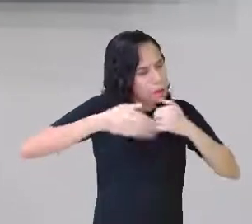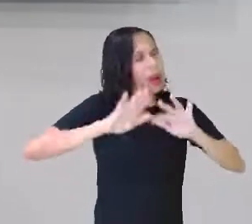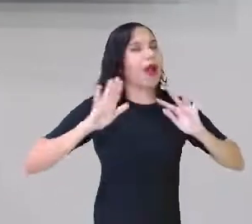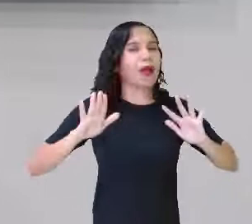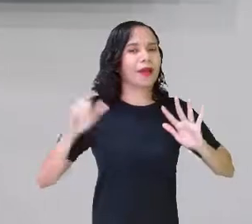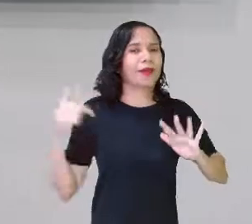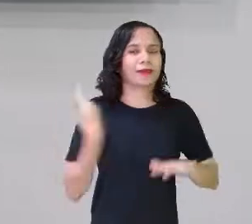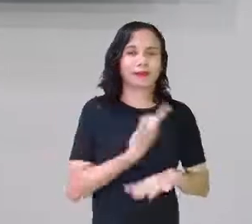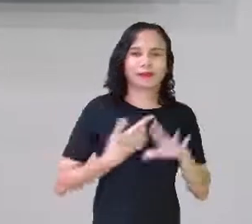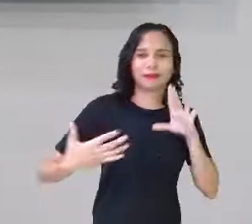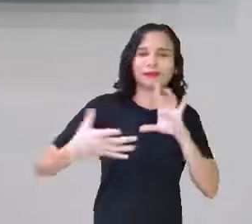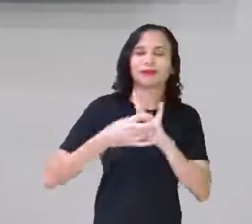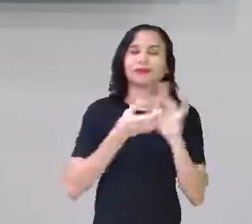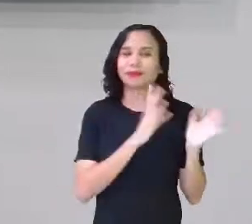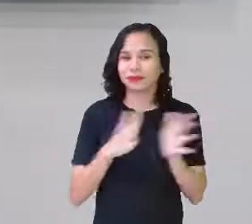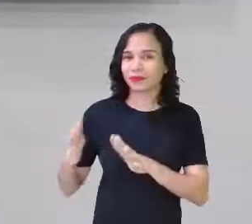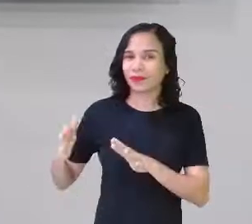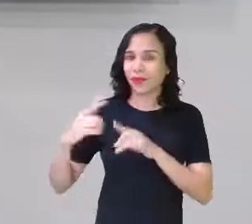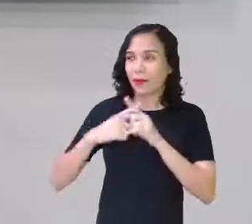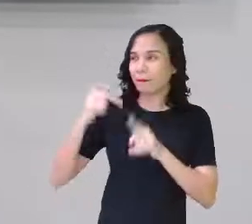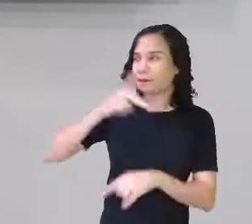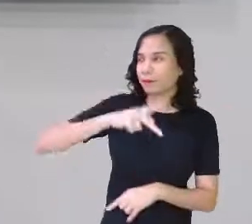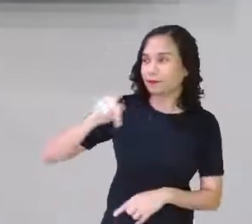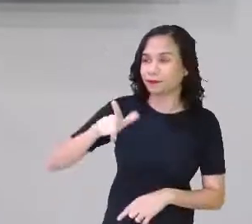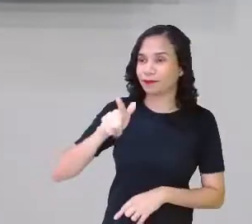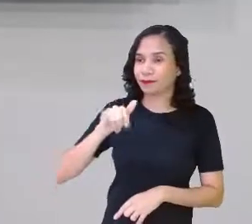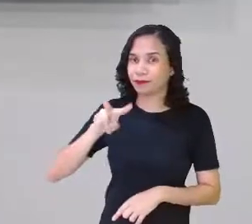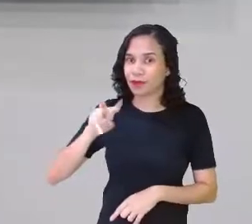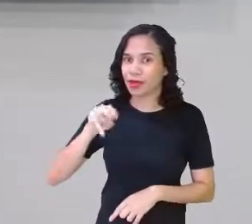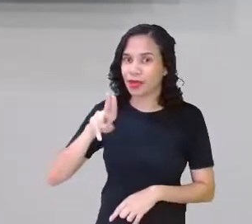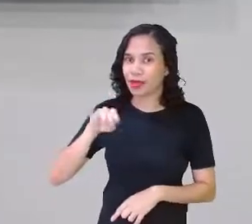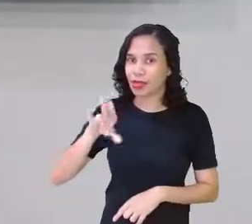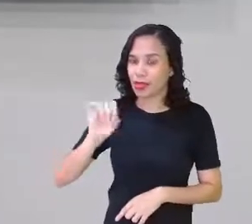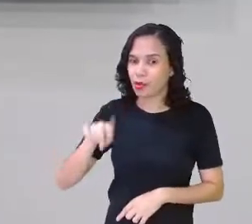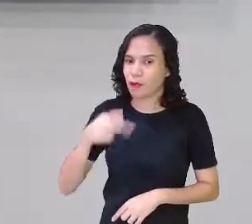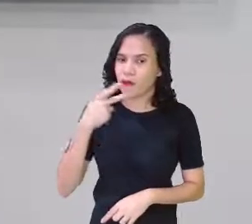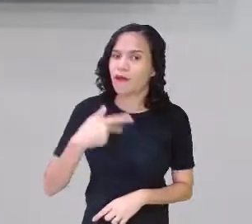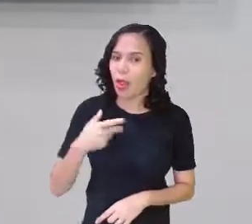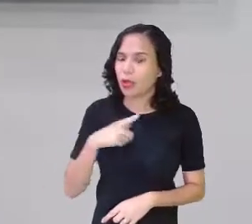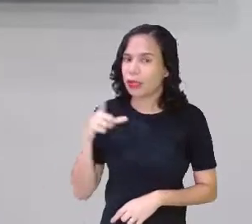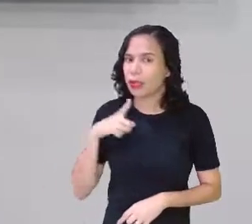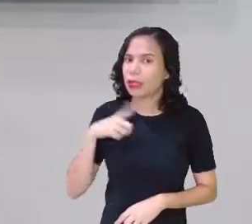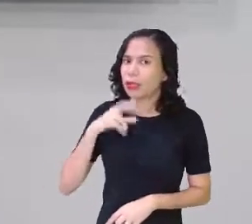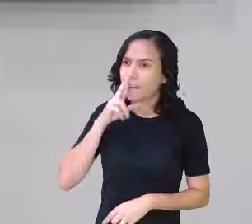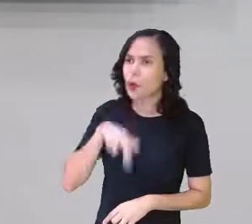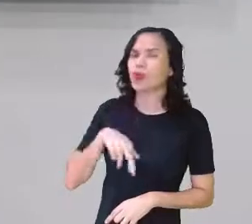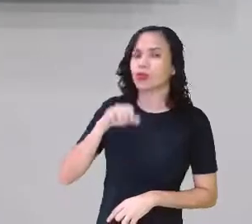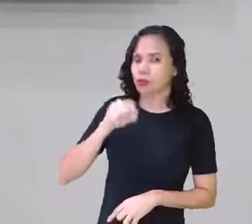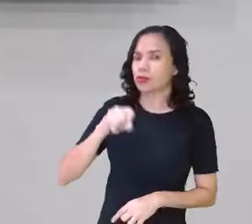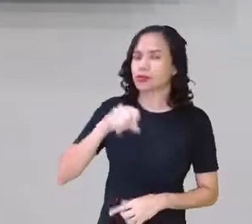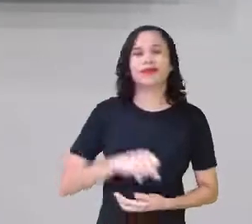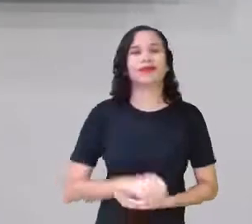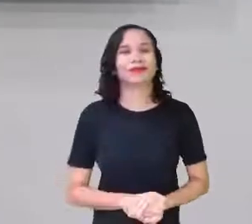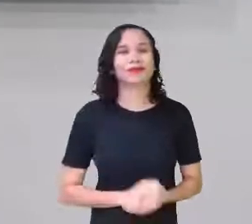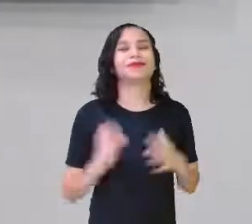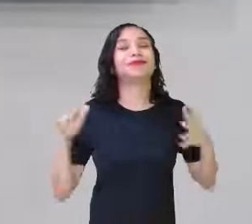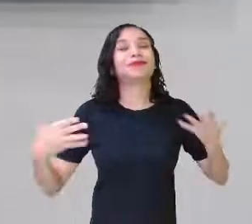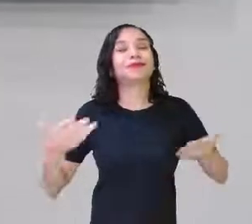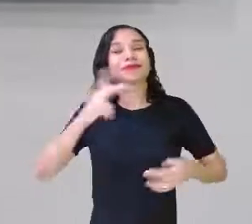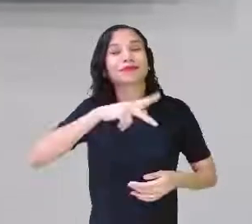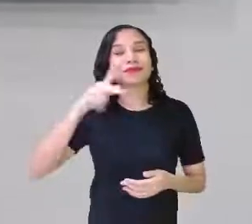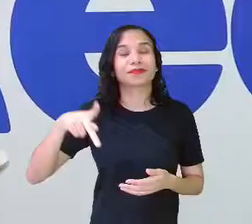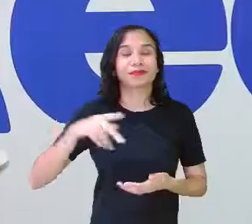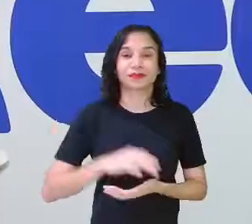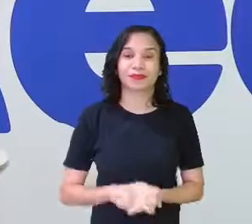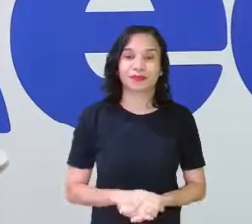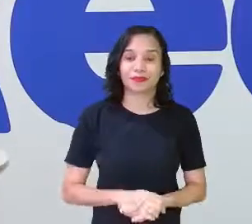porque errar faz parte do processo. Mas o professor hoje está ali inquieto, me dizendo que já chegou sem resposta. E aí, professor?